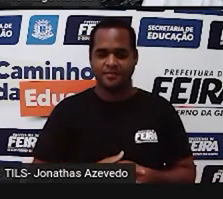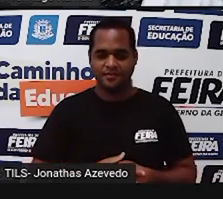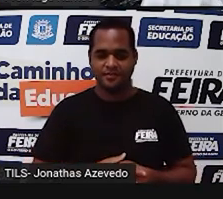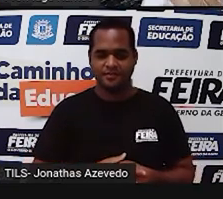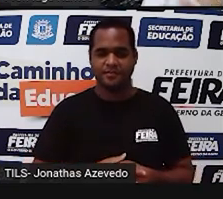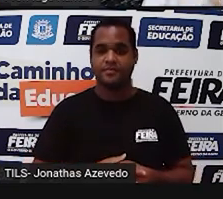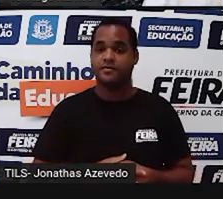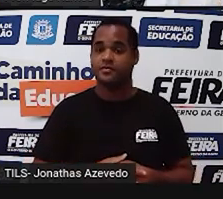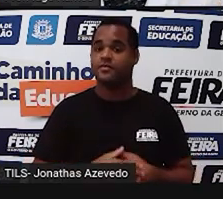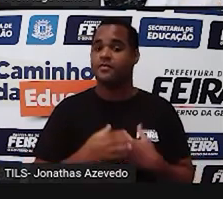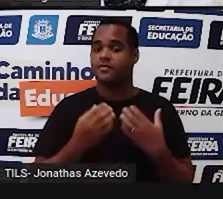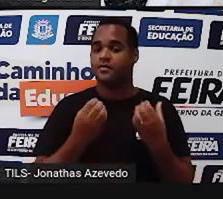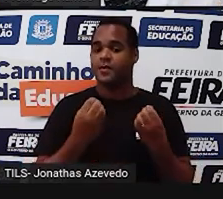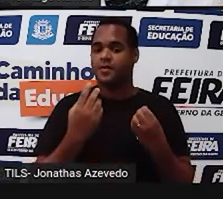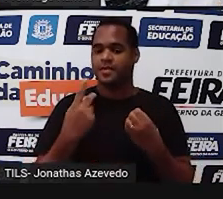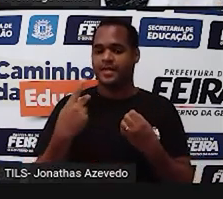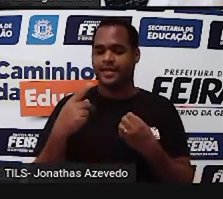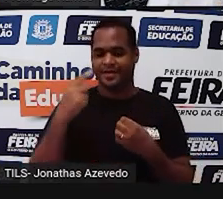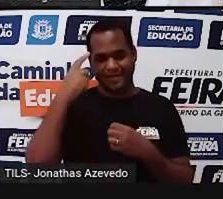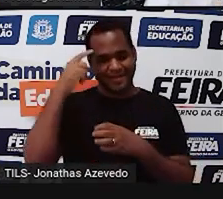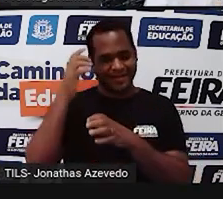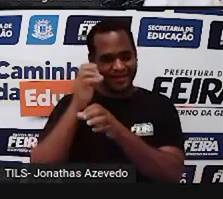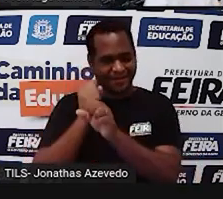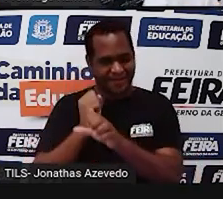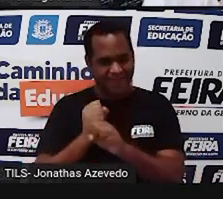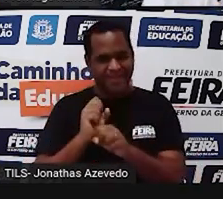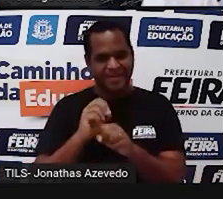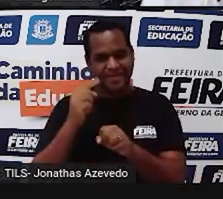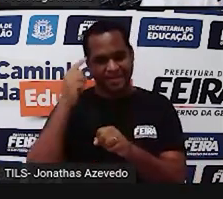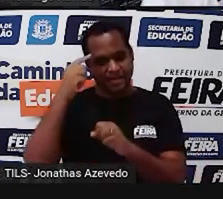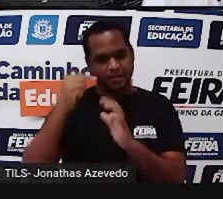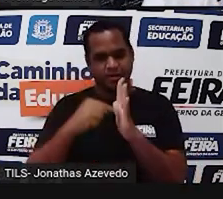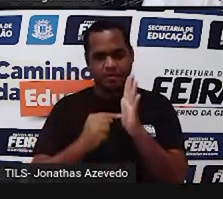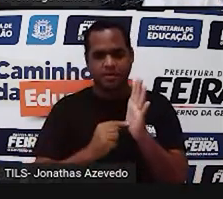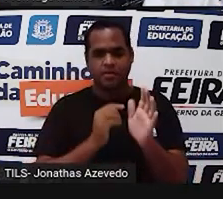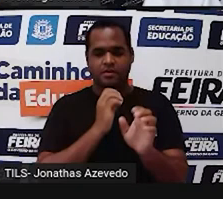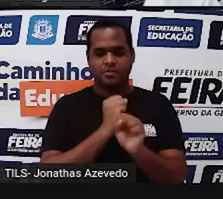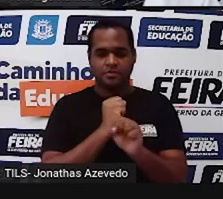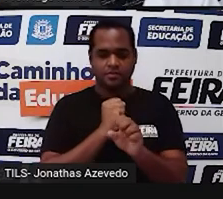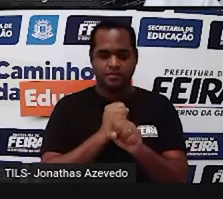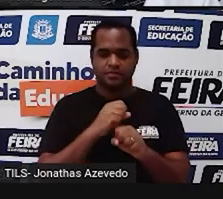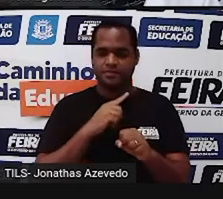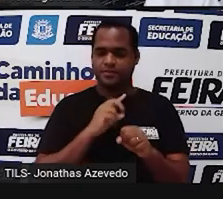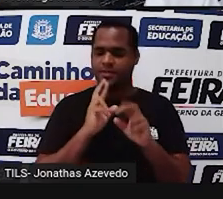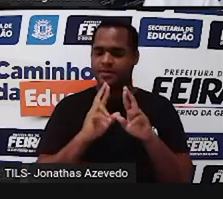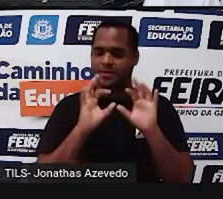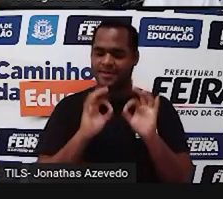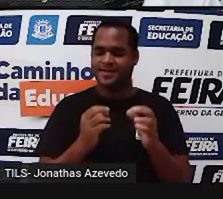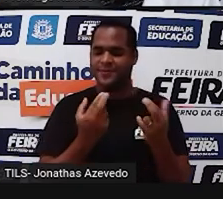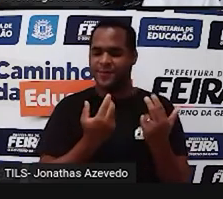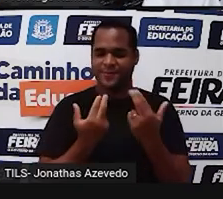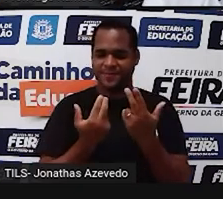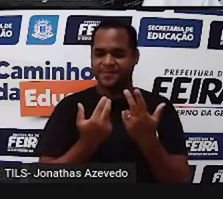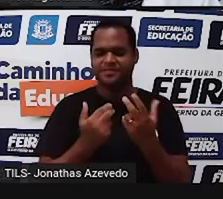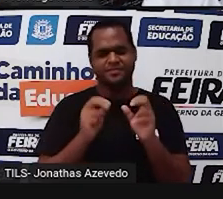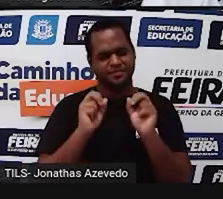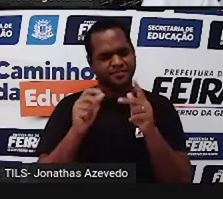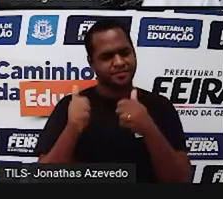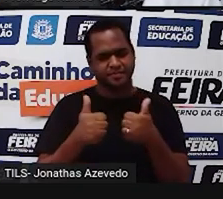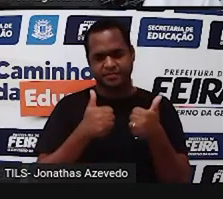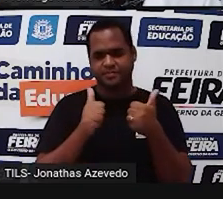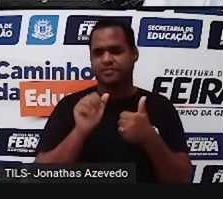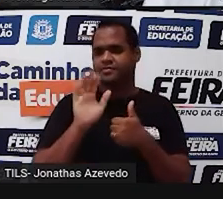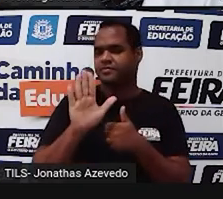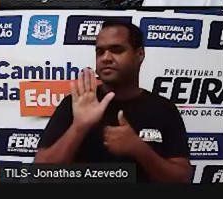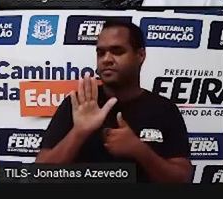como também deu lá no cálculo da calculadora. Lembra? Deu o mesmo resultado. Beleza, mas